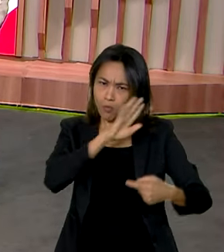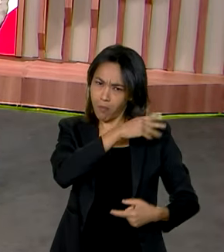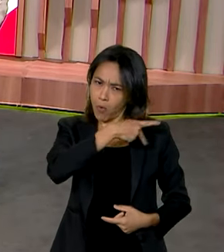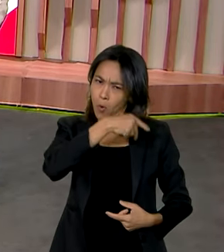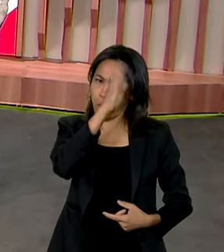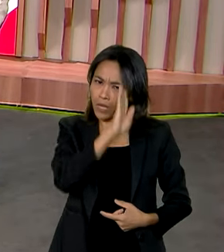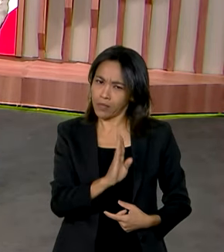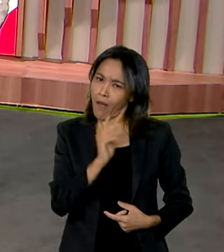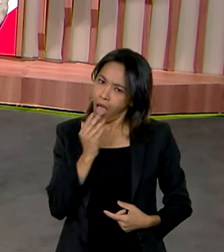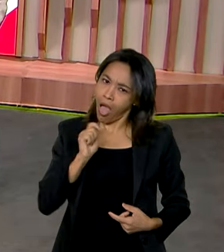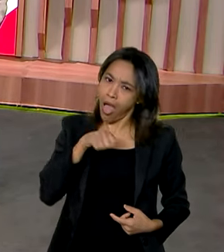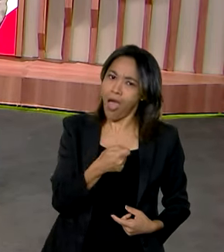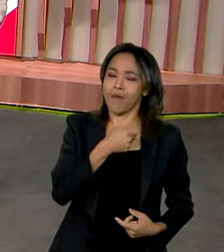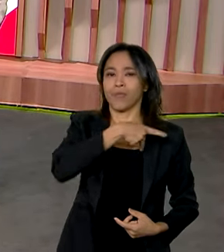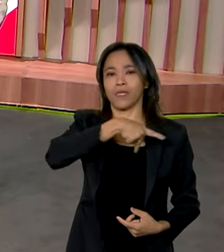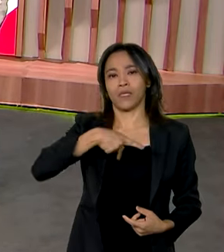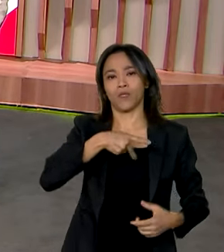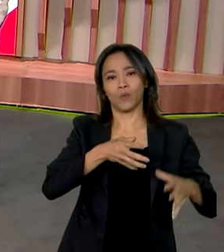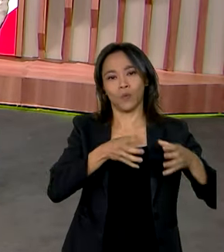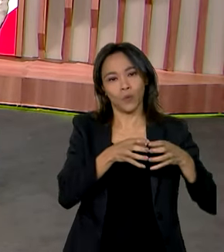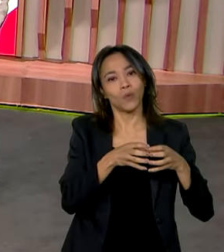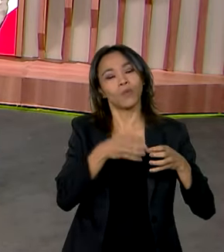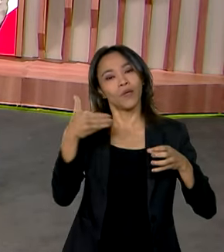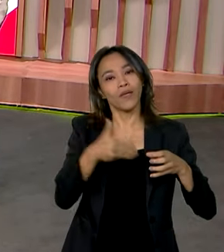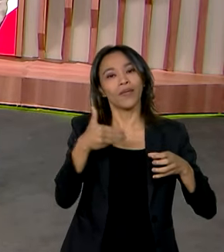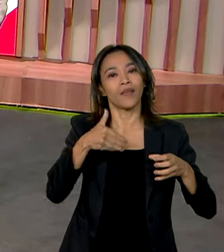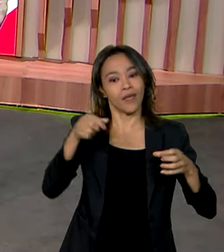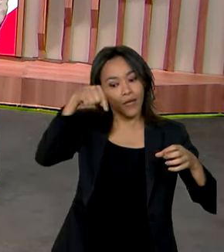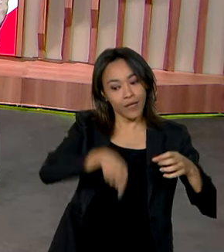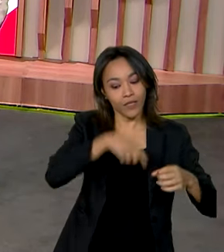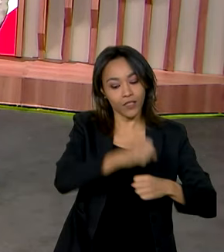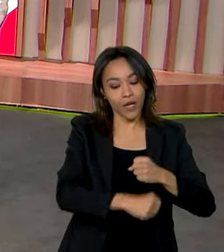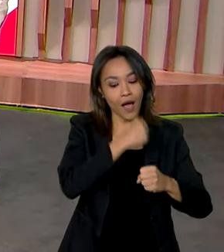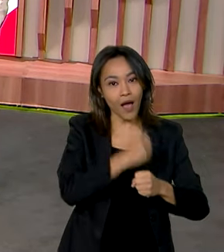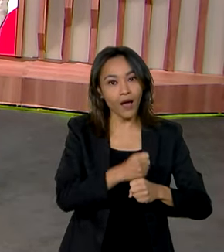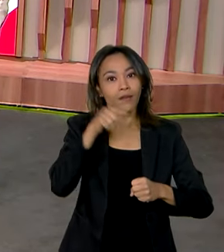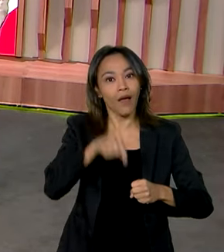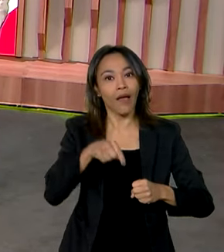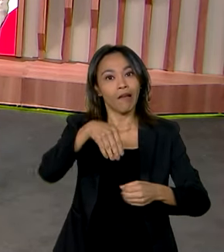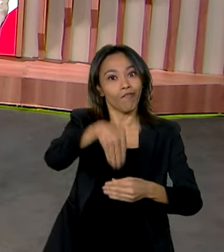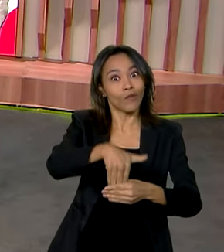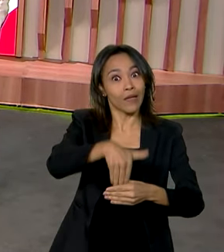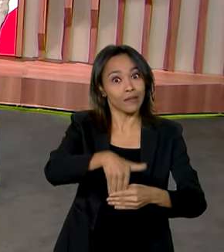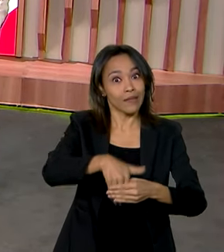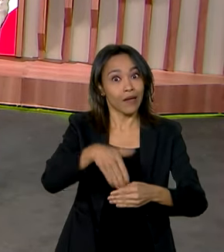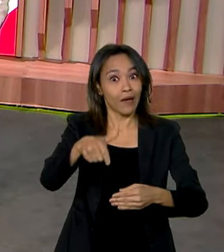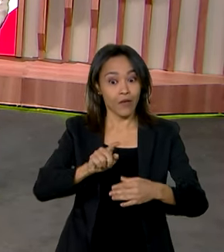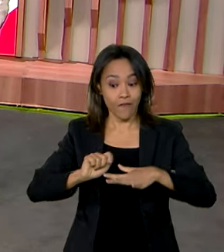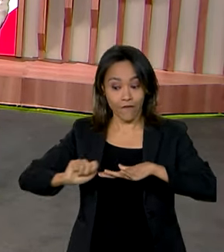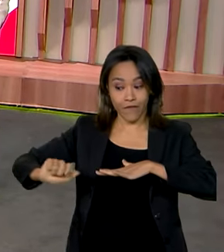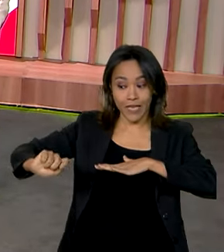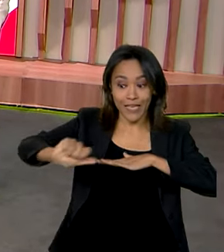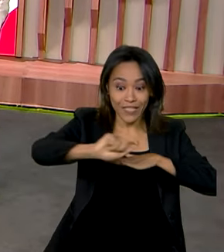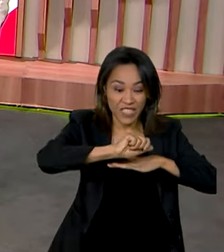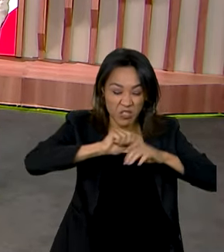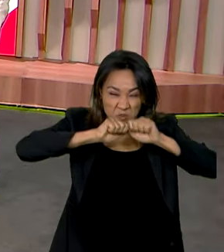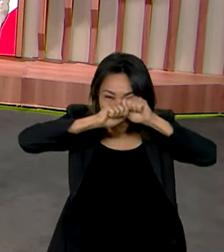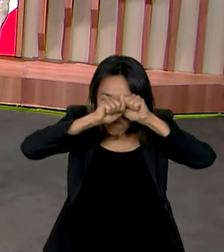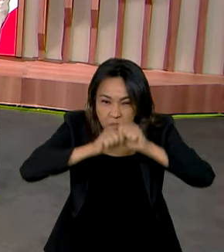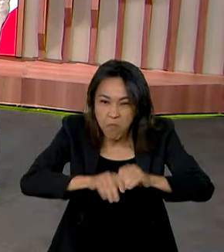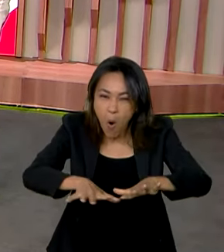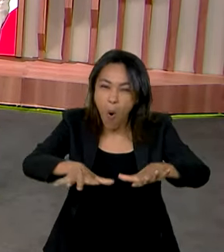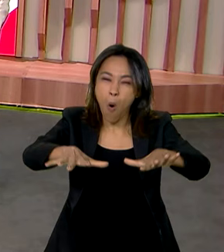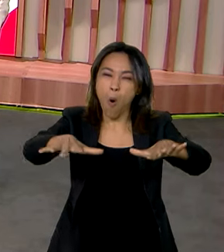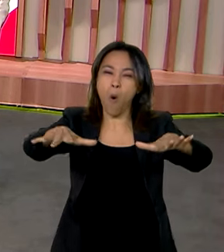G20 e uma das preocupações é exatamente isso. É na eleitoral, as fake news estão aí bombando nas redes e todos os